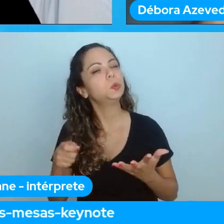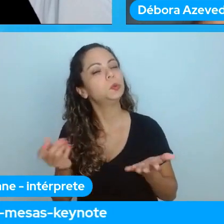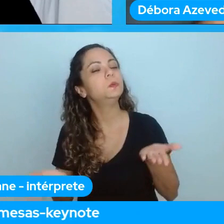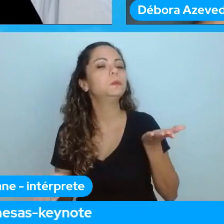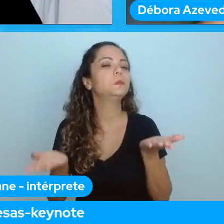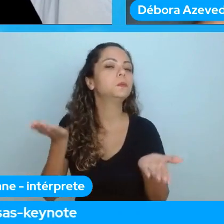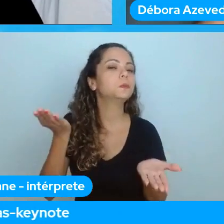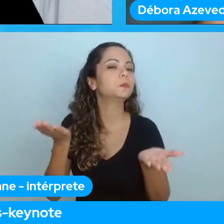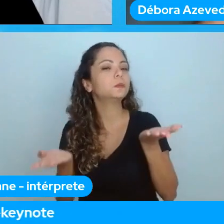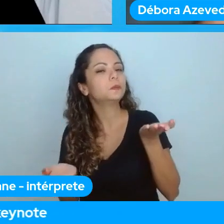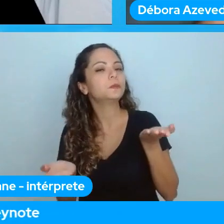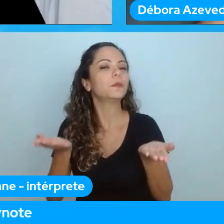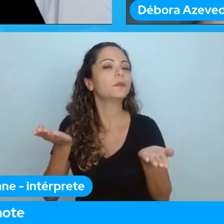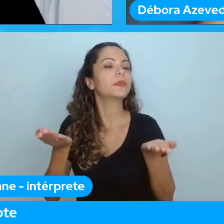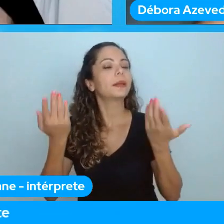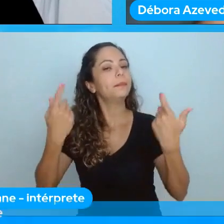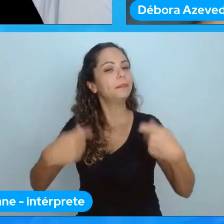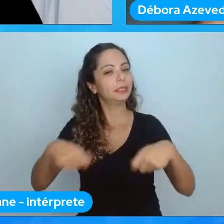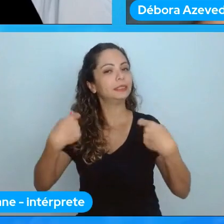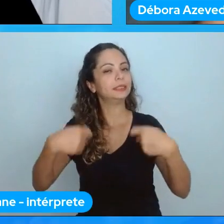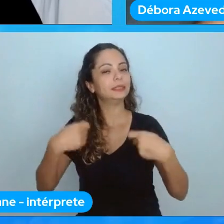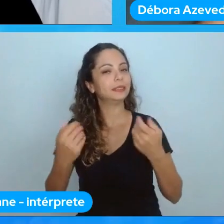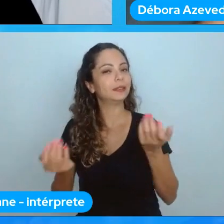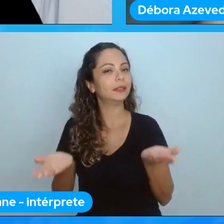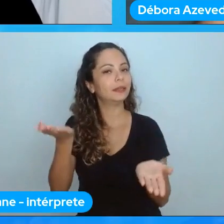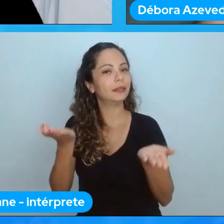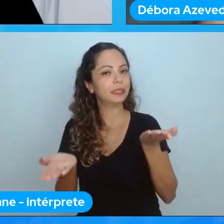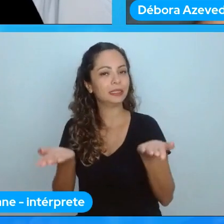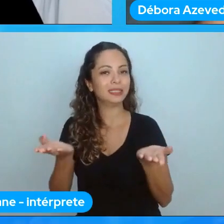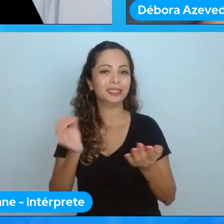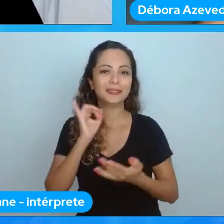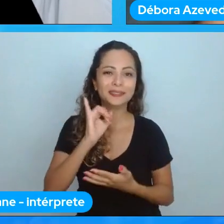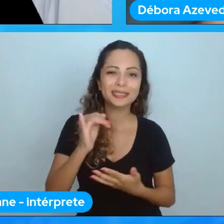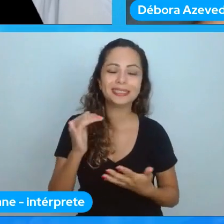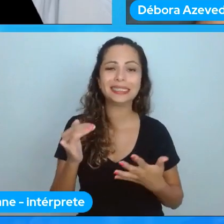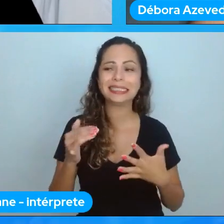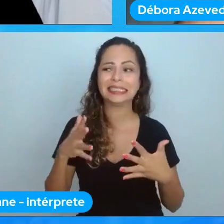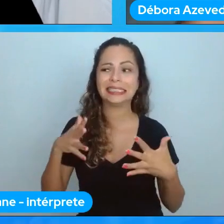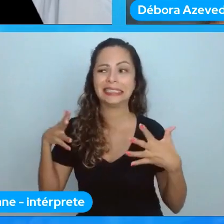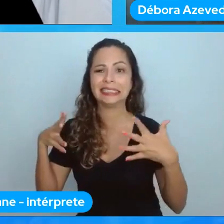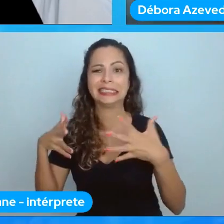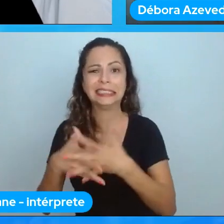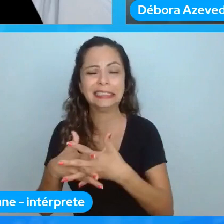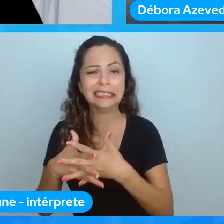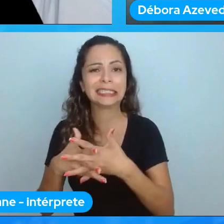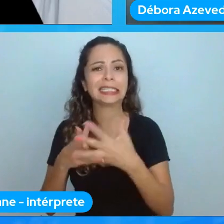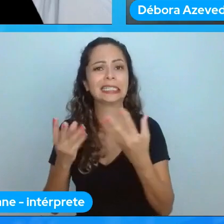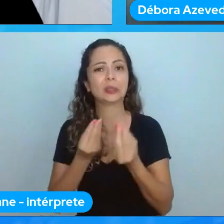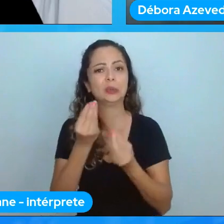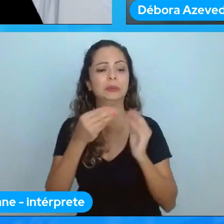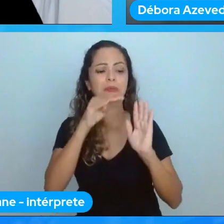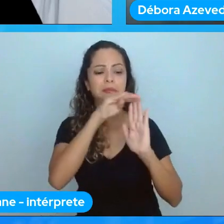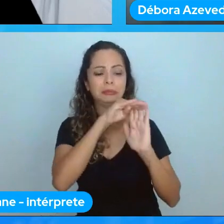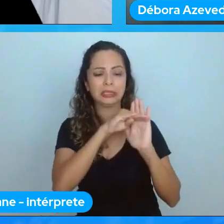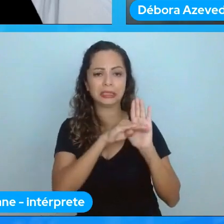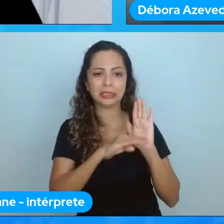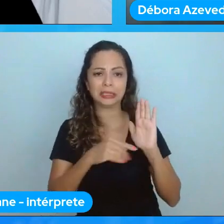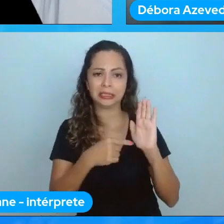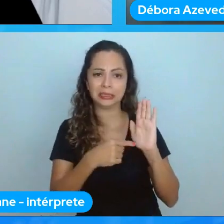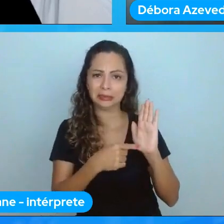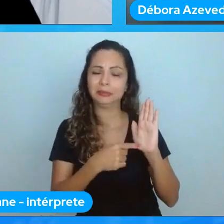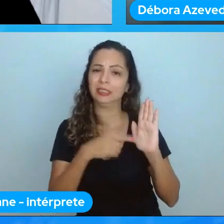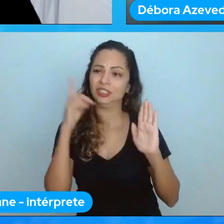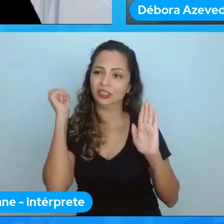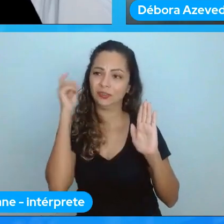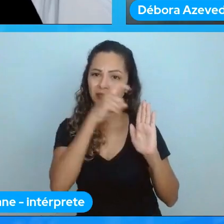vocês sentem que estão tendo uma dificuldade pra dialogar sobre sobre os princípios isso mostra que